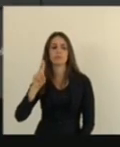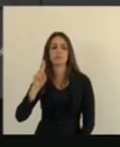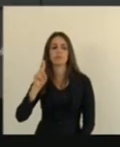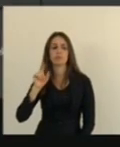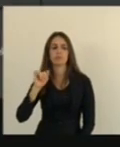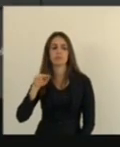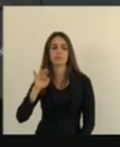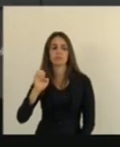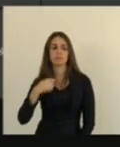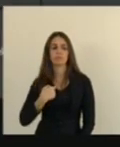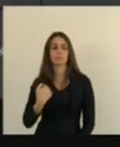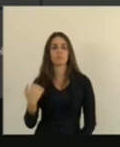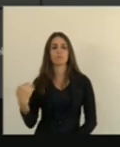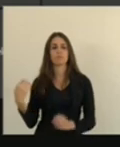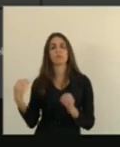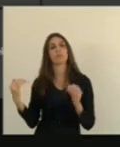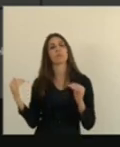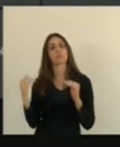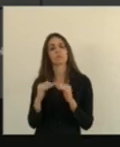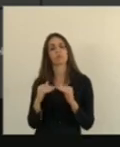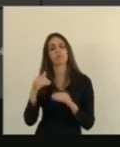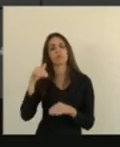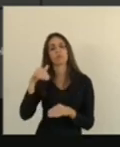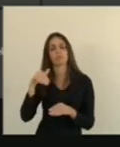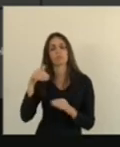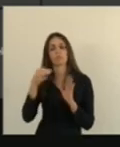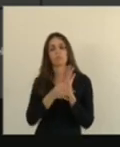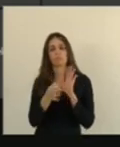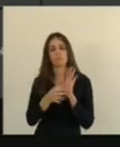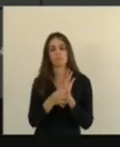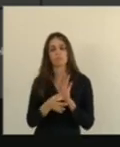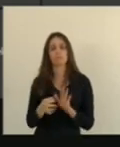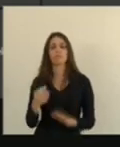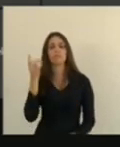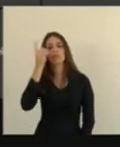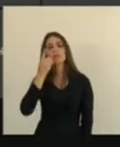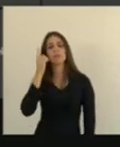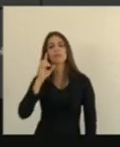com o relator e deputado luciano machado